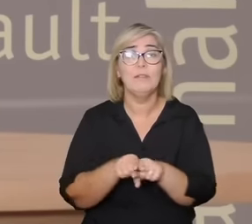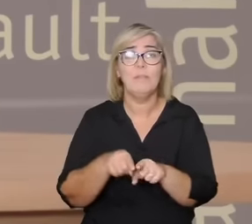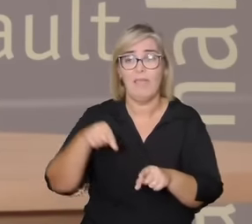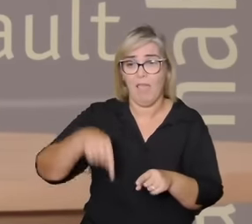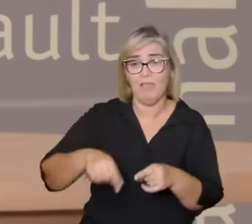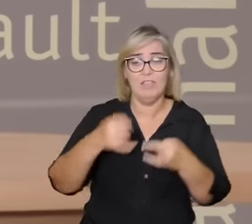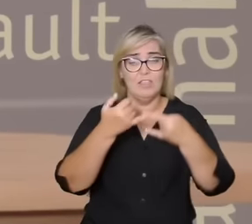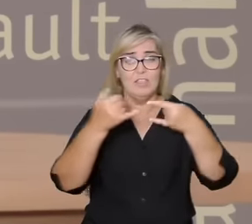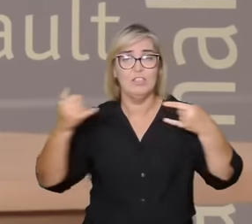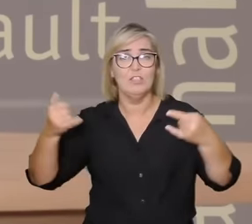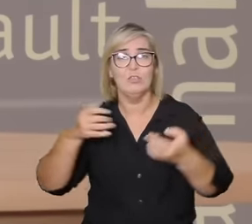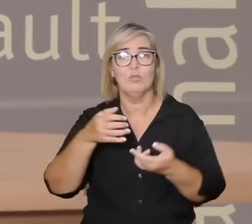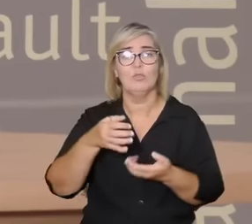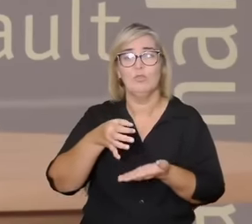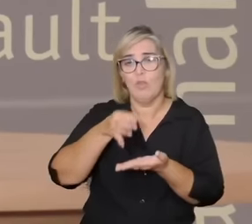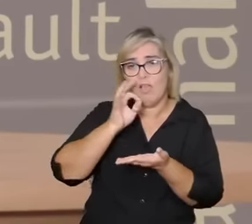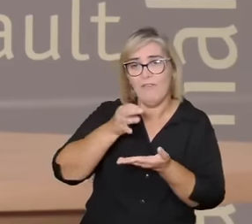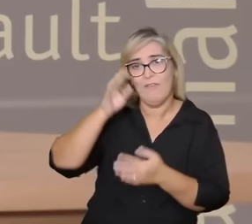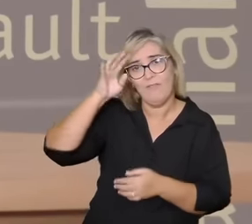Filosófico pelo convite